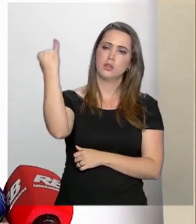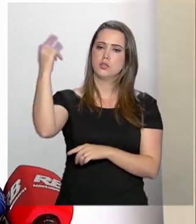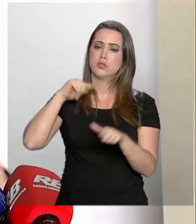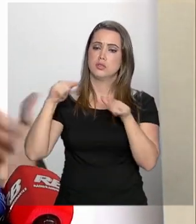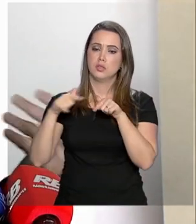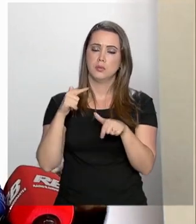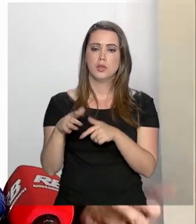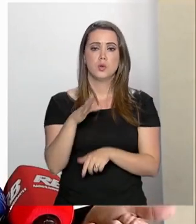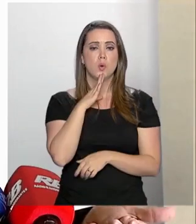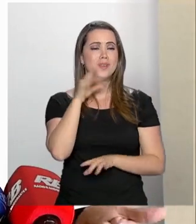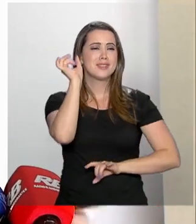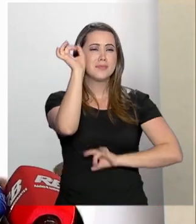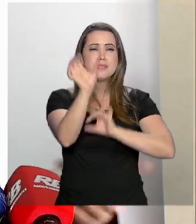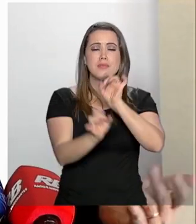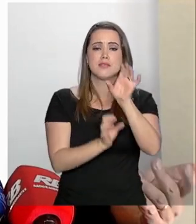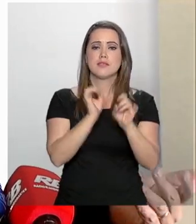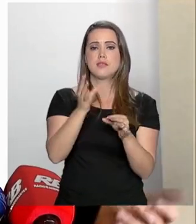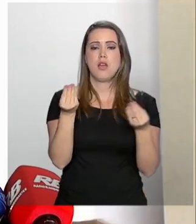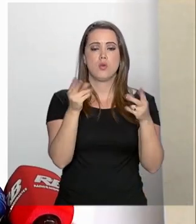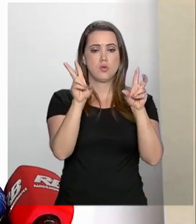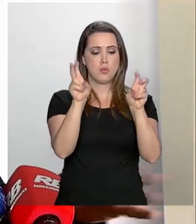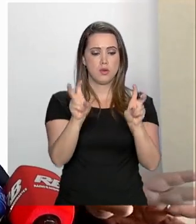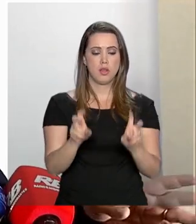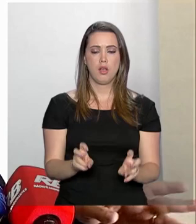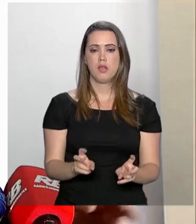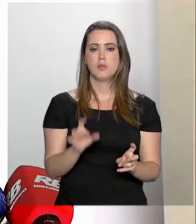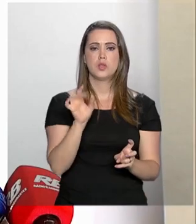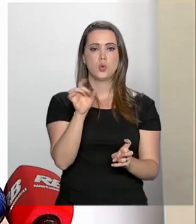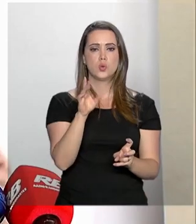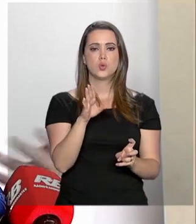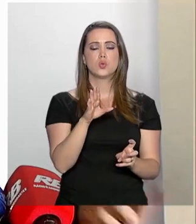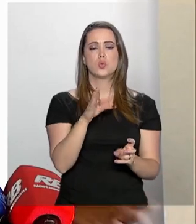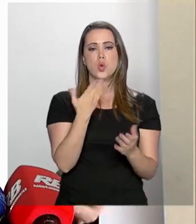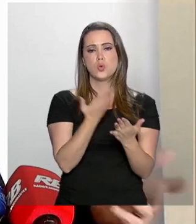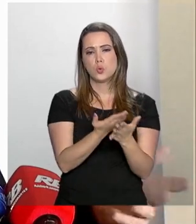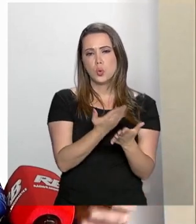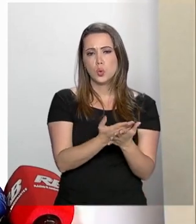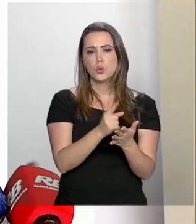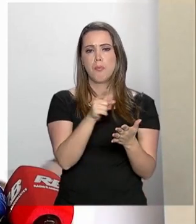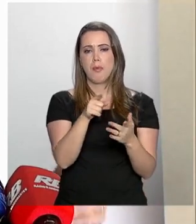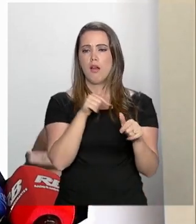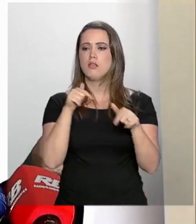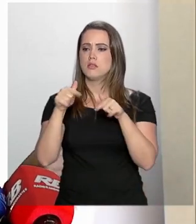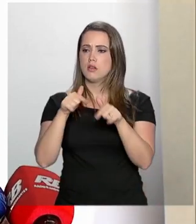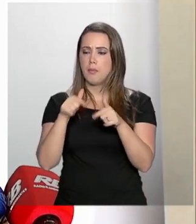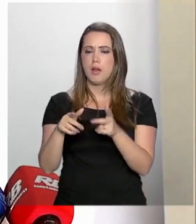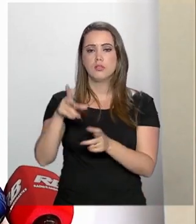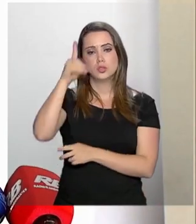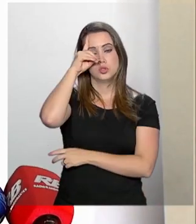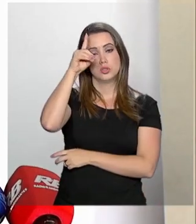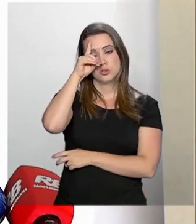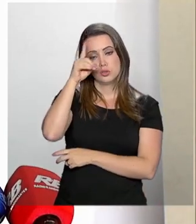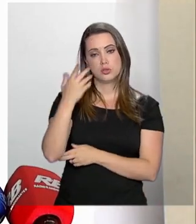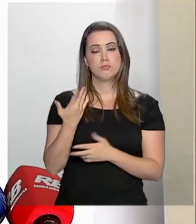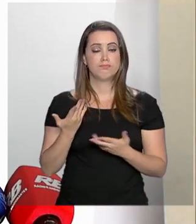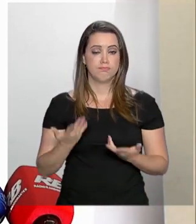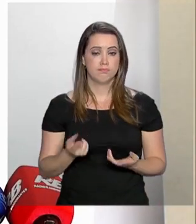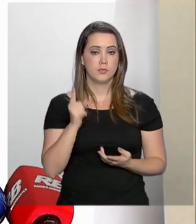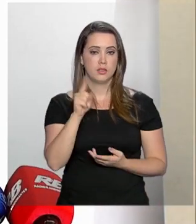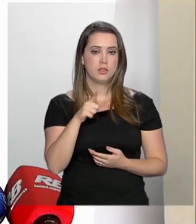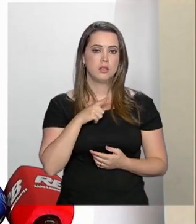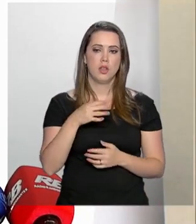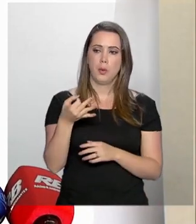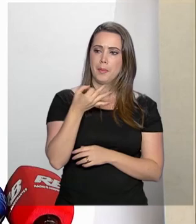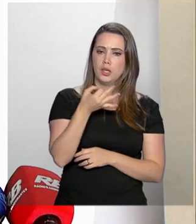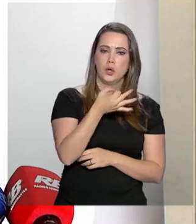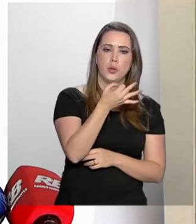que tem conhecimento especializado sobre a matéria. Não só o conhecimento teórico, mas são profissionais que vivem ali o dia a dia. Então, as